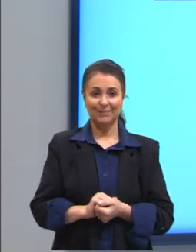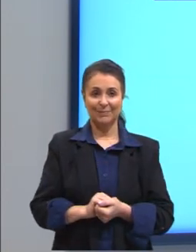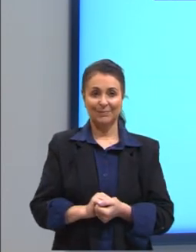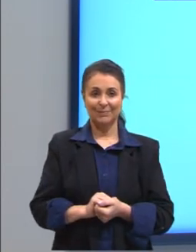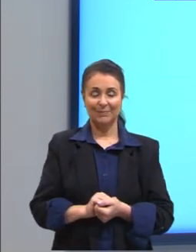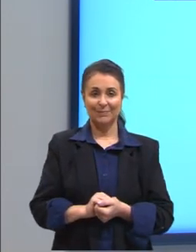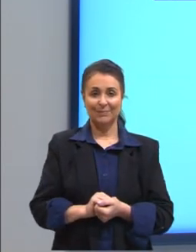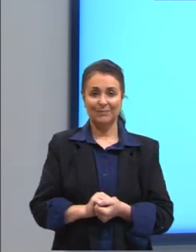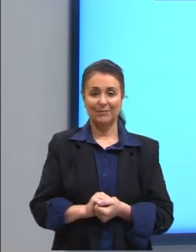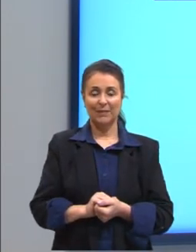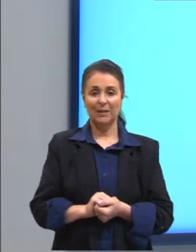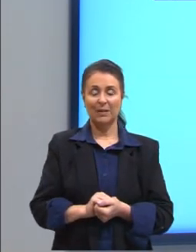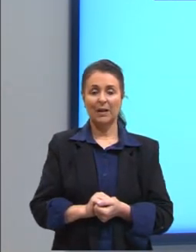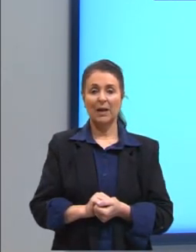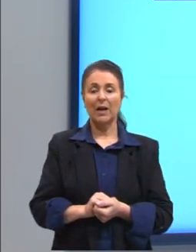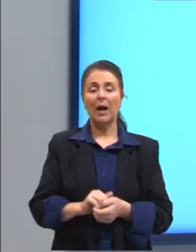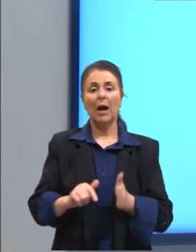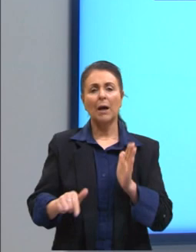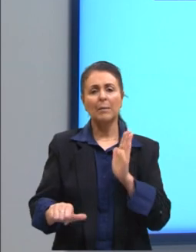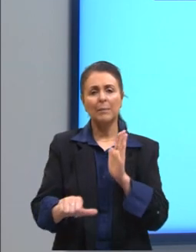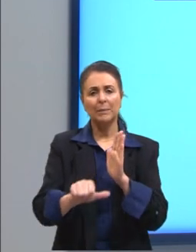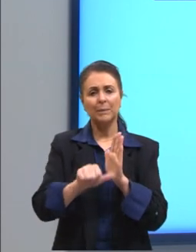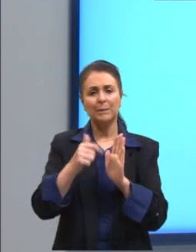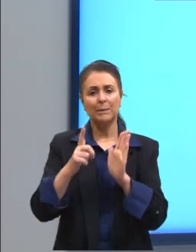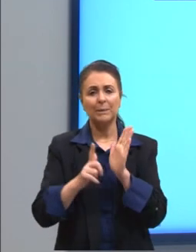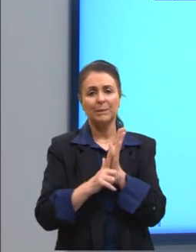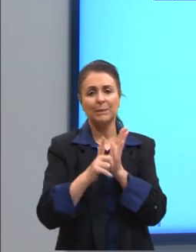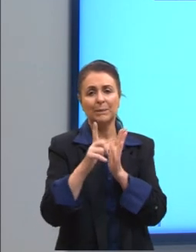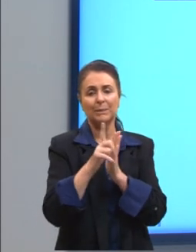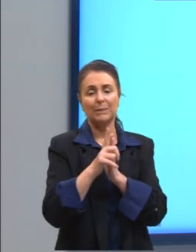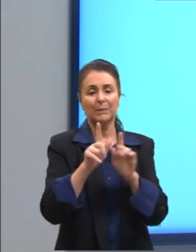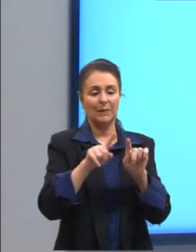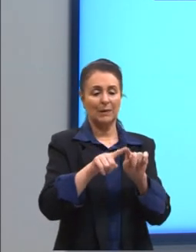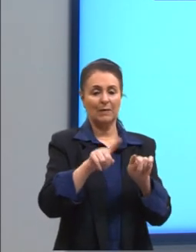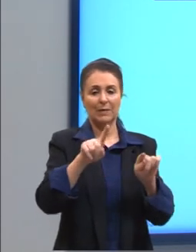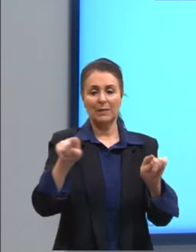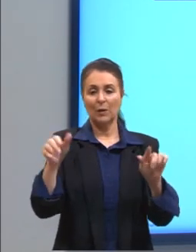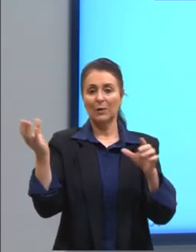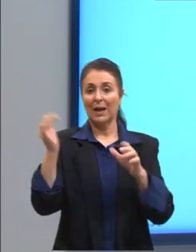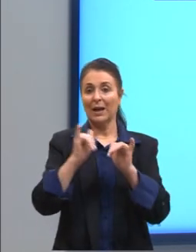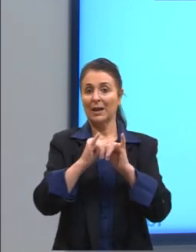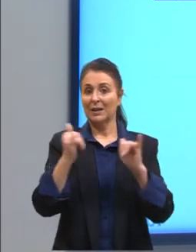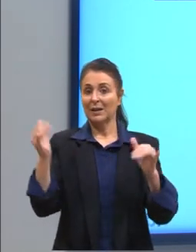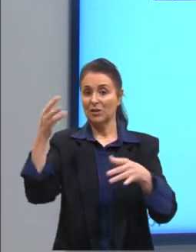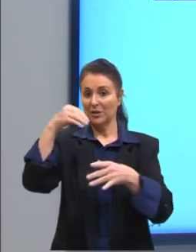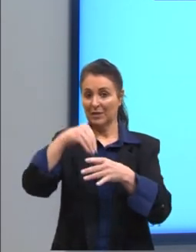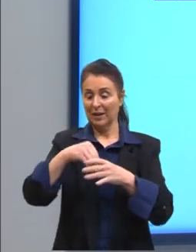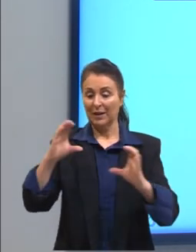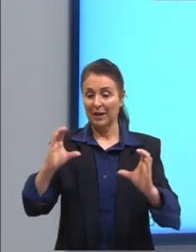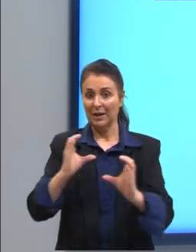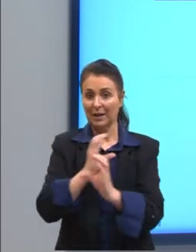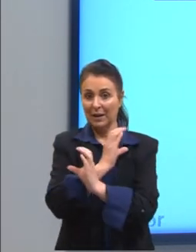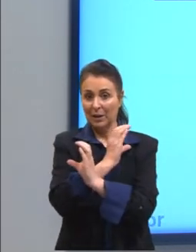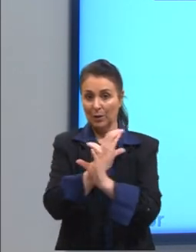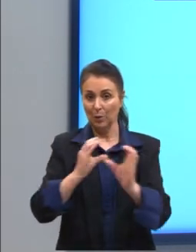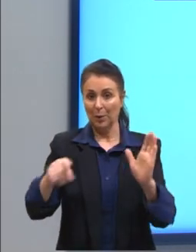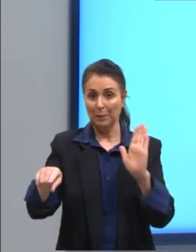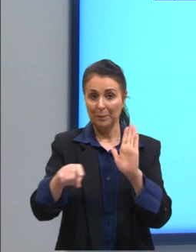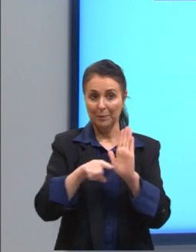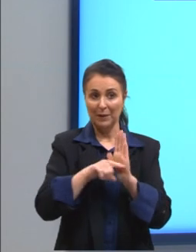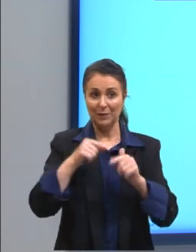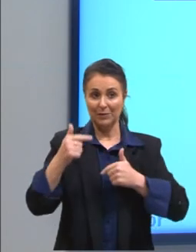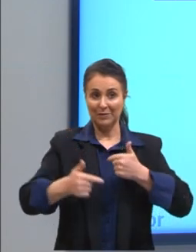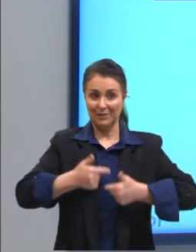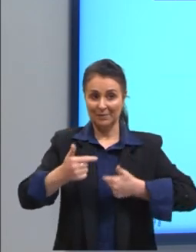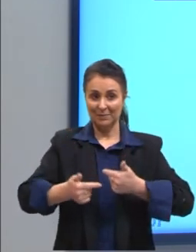E a questão ali da primeira lei, a gente tem aqui. Variação da energia interna igual a calor menos trabalho, como a gente já